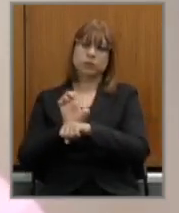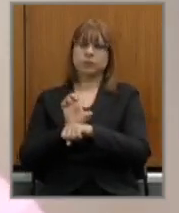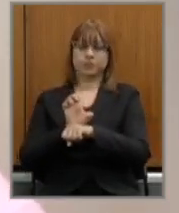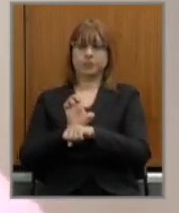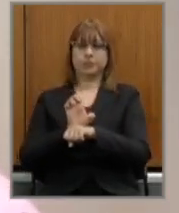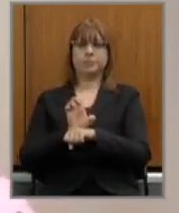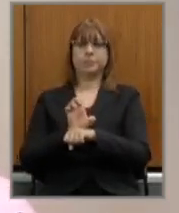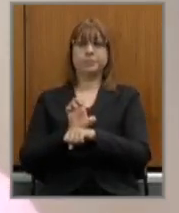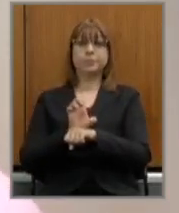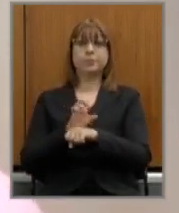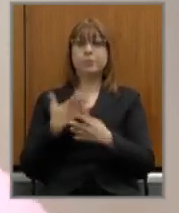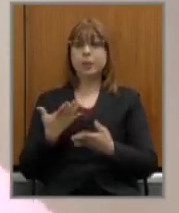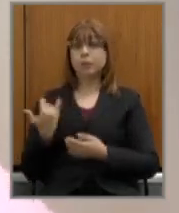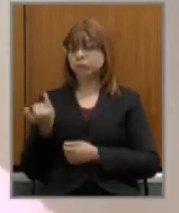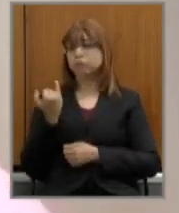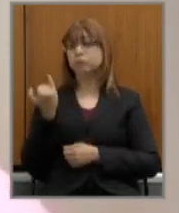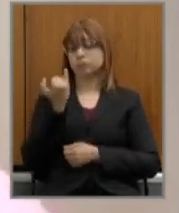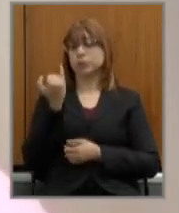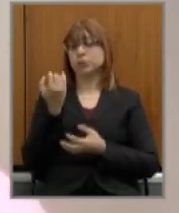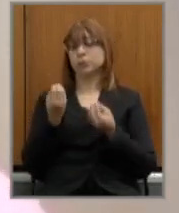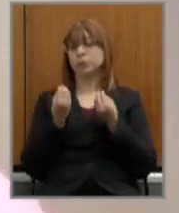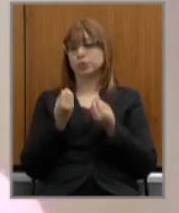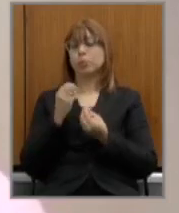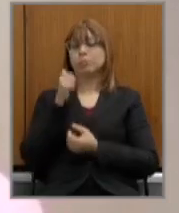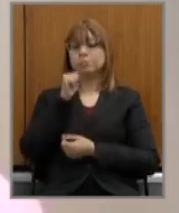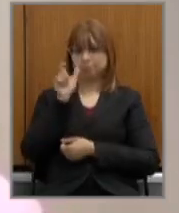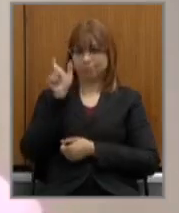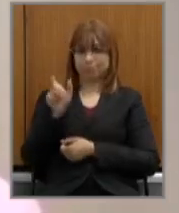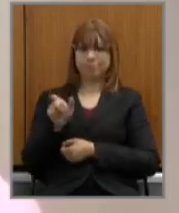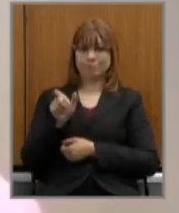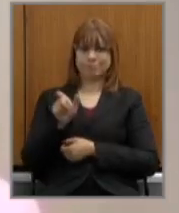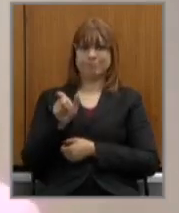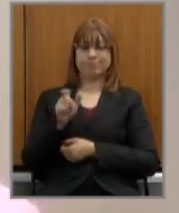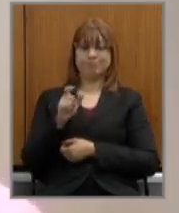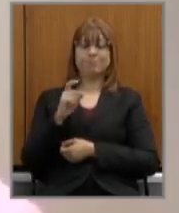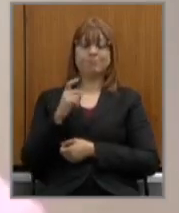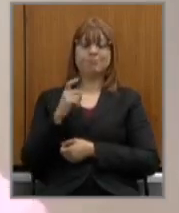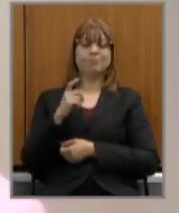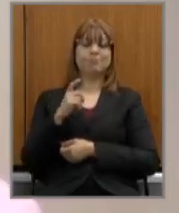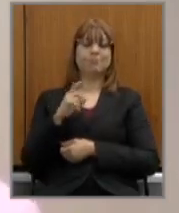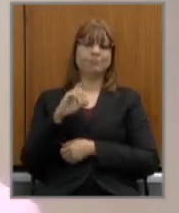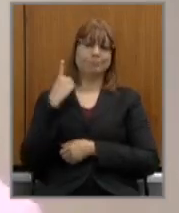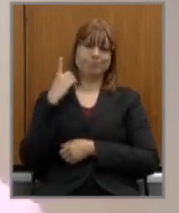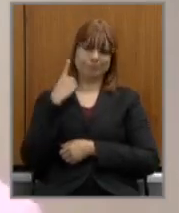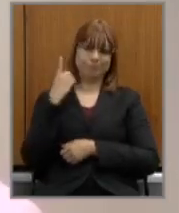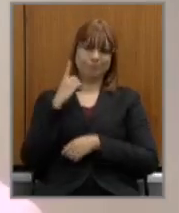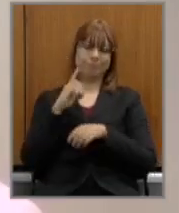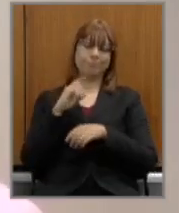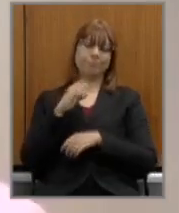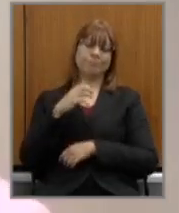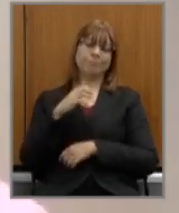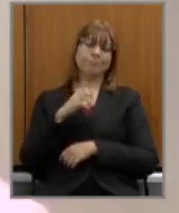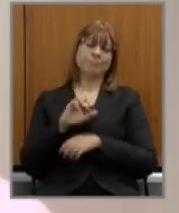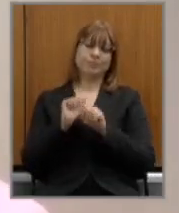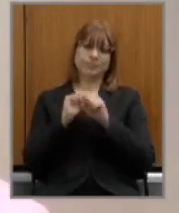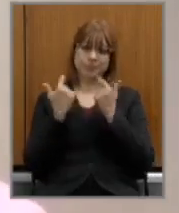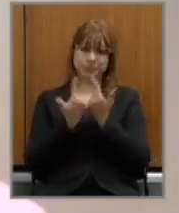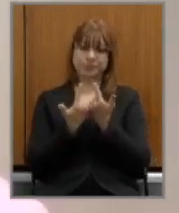então a importância dessa fala dela nós temos que defender e não os servidores temos que ter